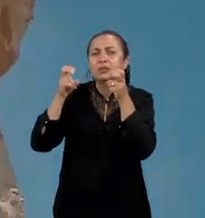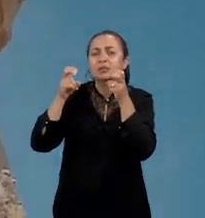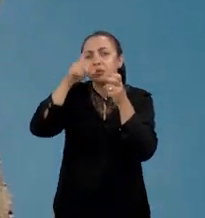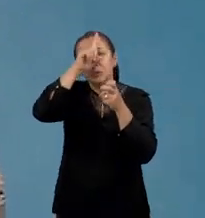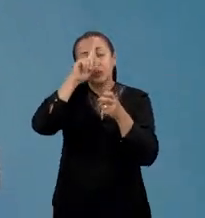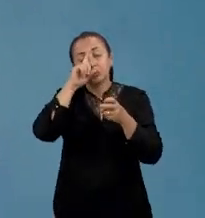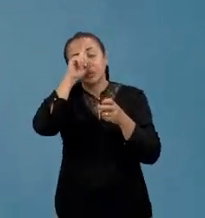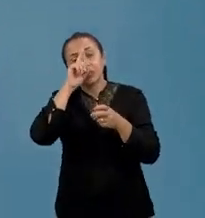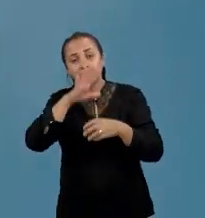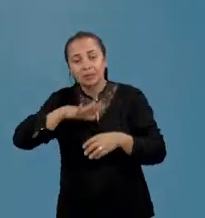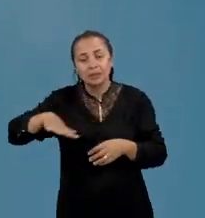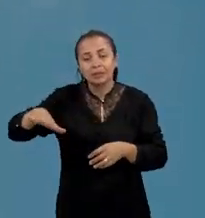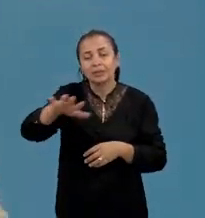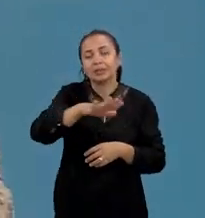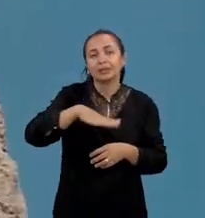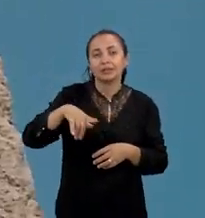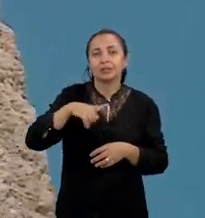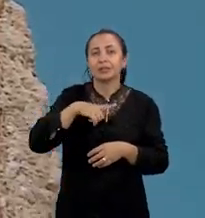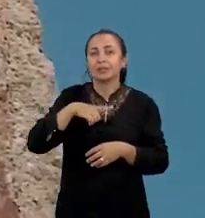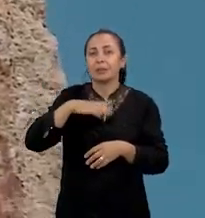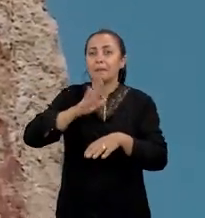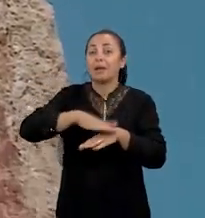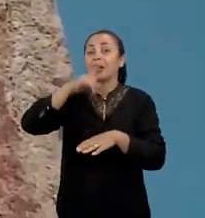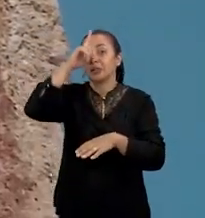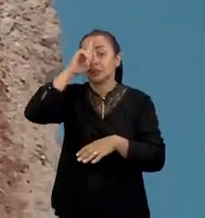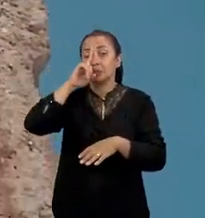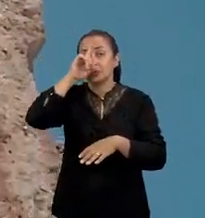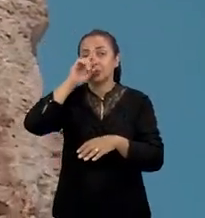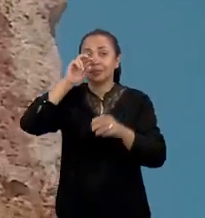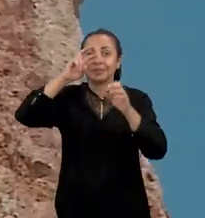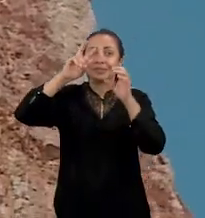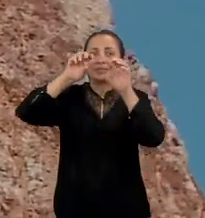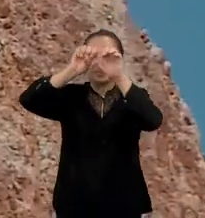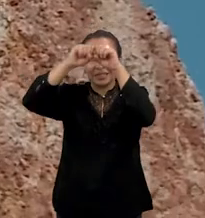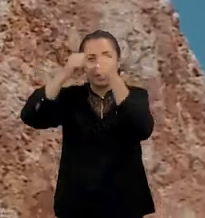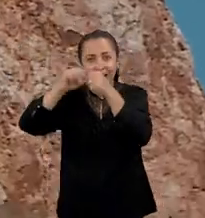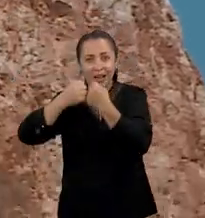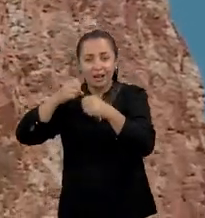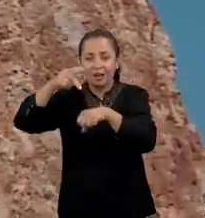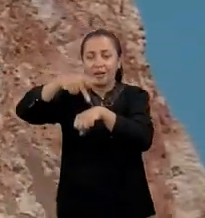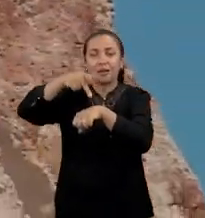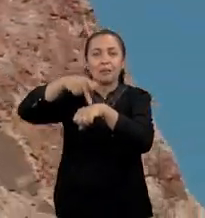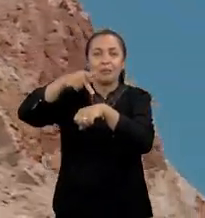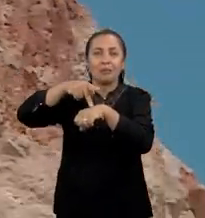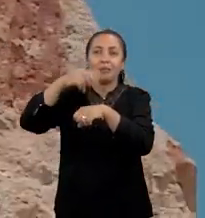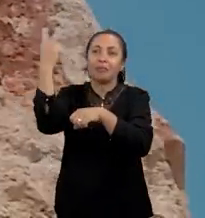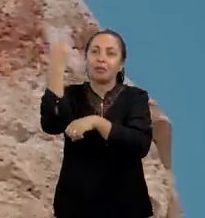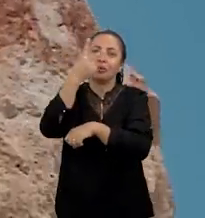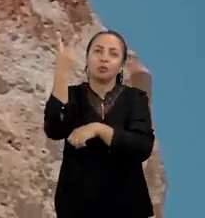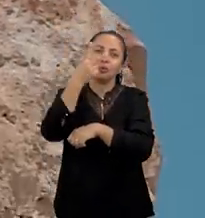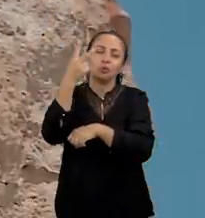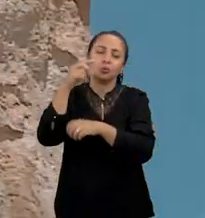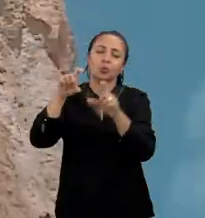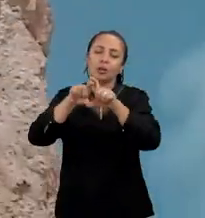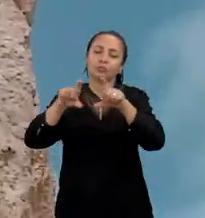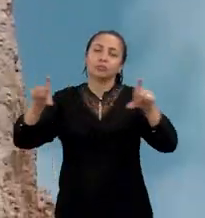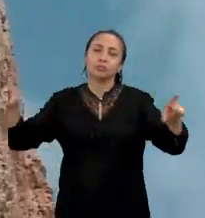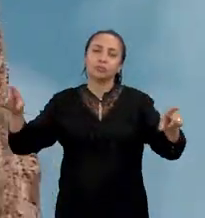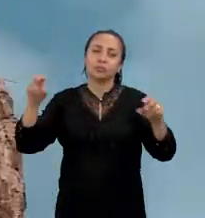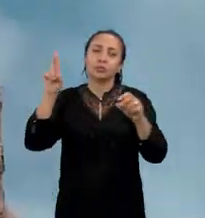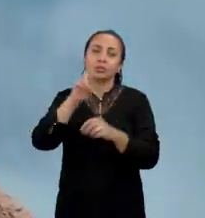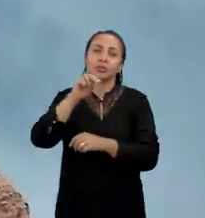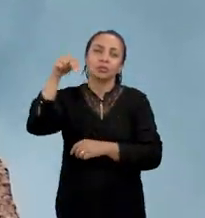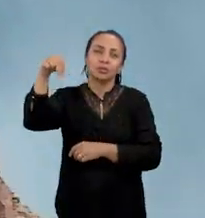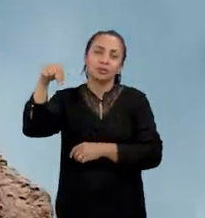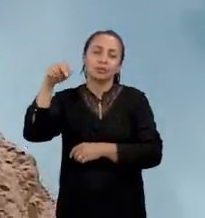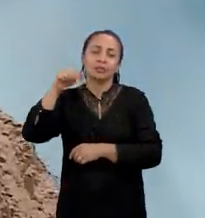de risco daquelas áreas com maior risco de queda de blocos em falésias, aqui em dois trechos no Rio Grande do Norte,